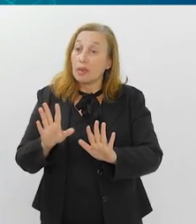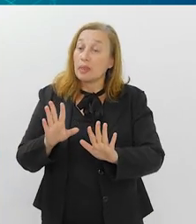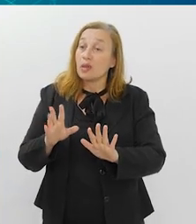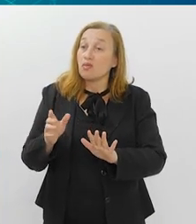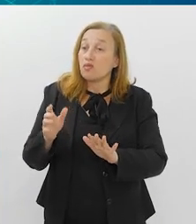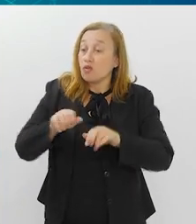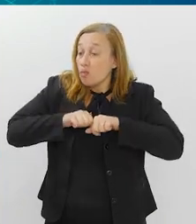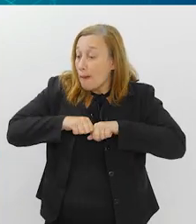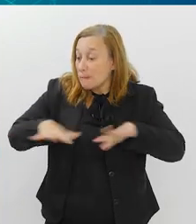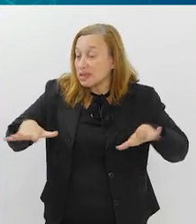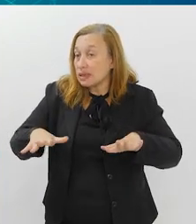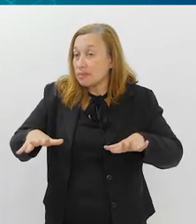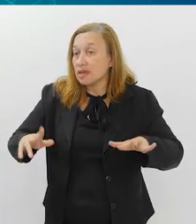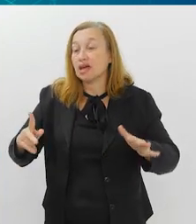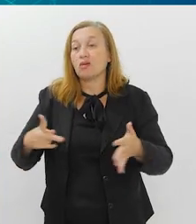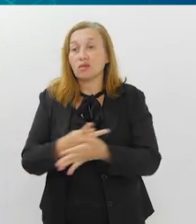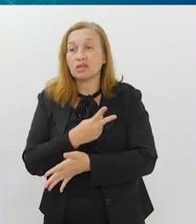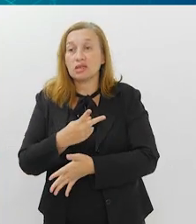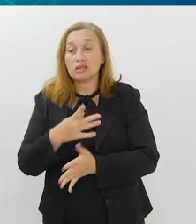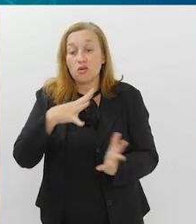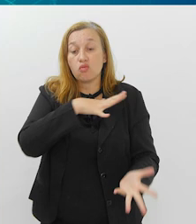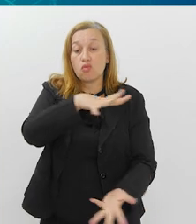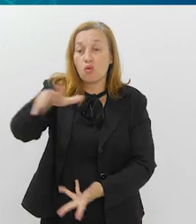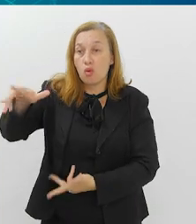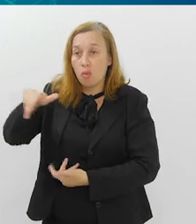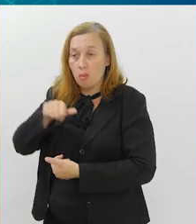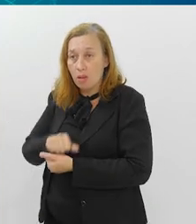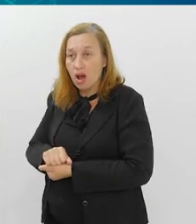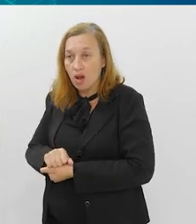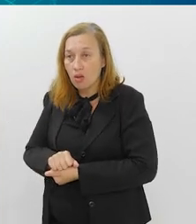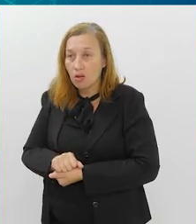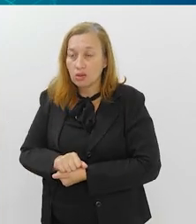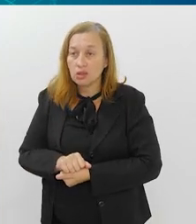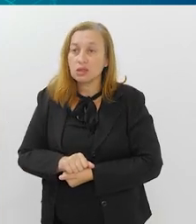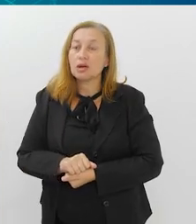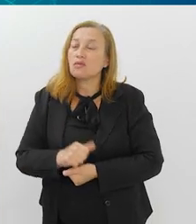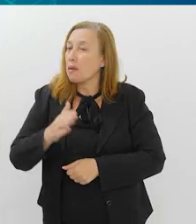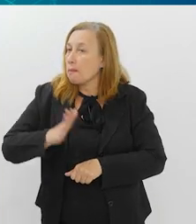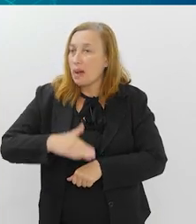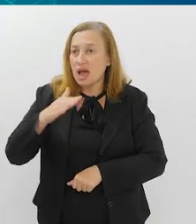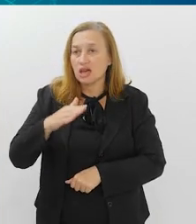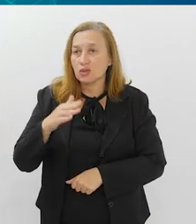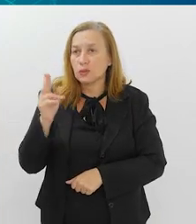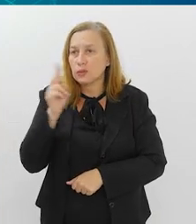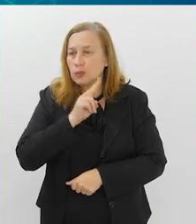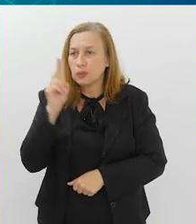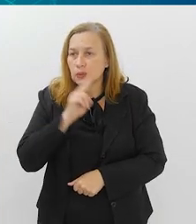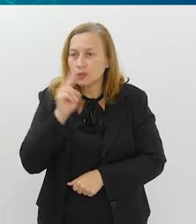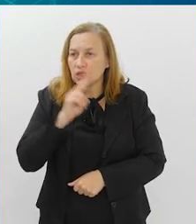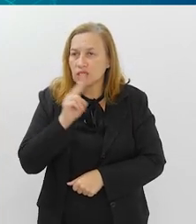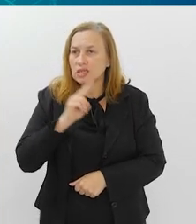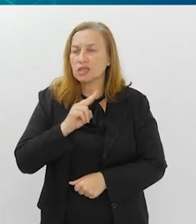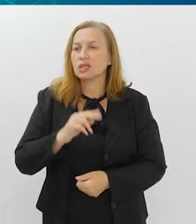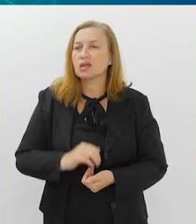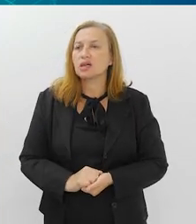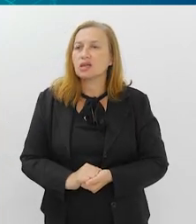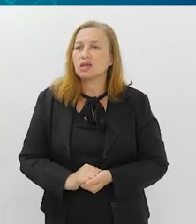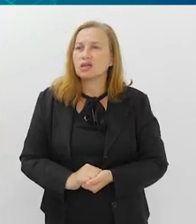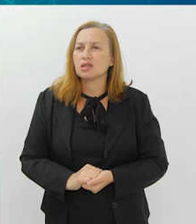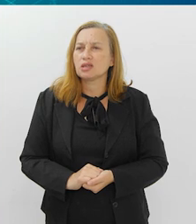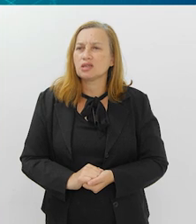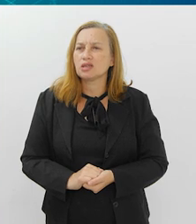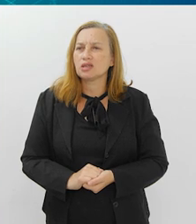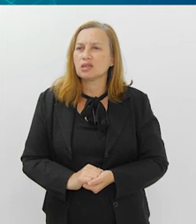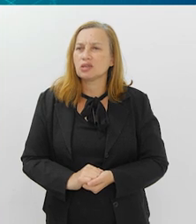ser uma pandemia, uma emergência global, mais do que uma emergência, enfim, é,